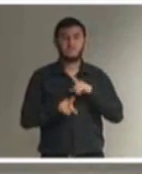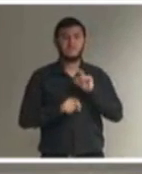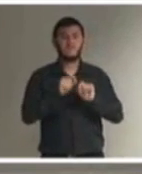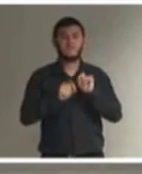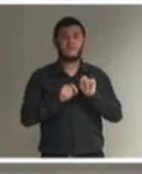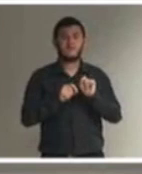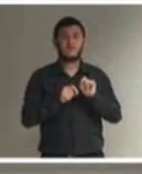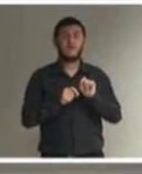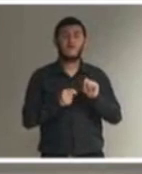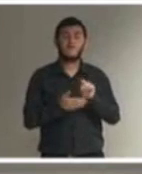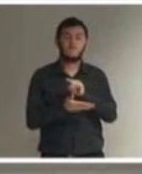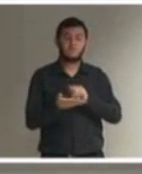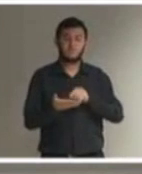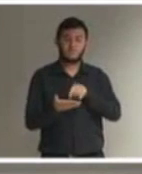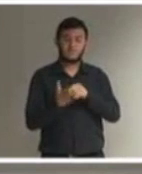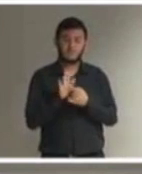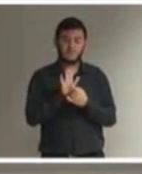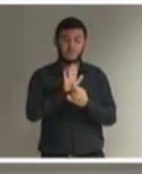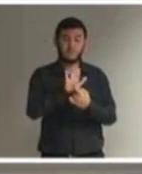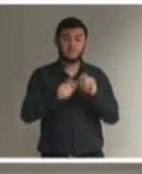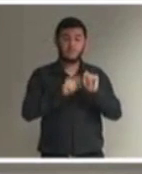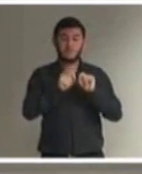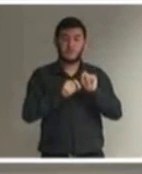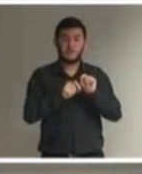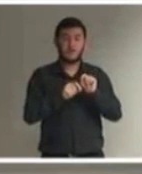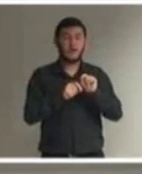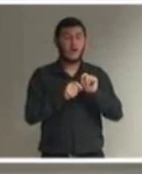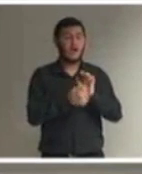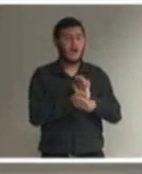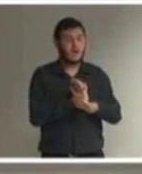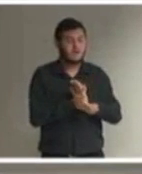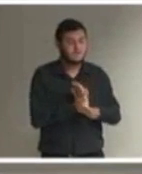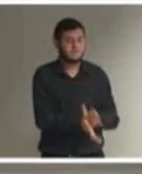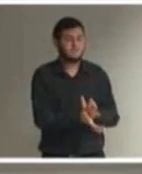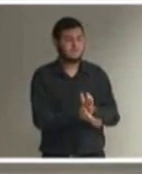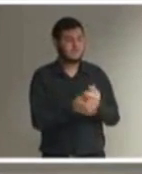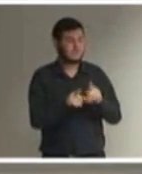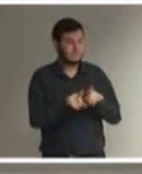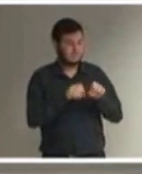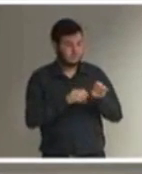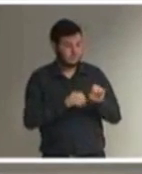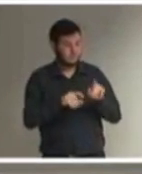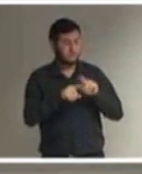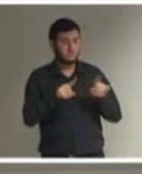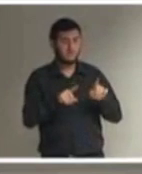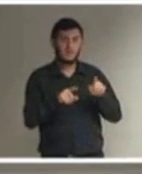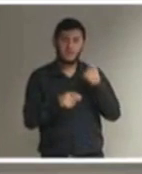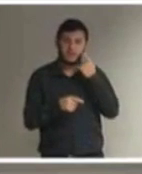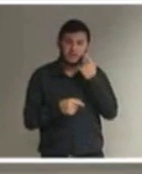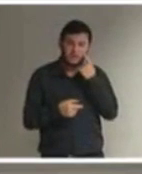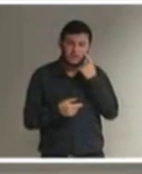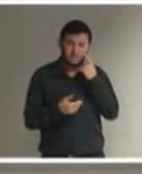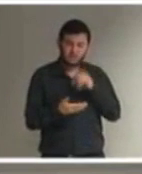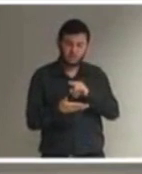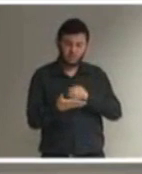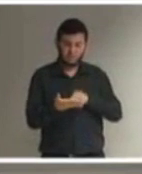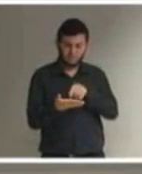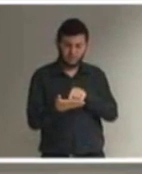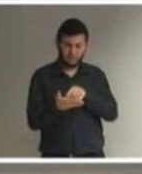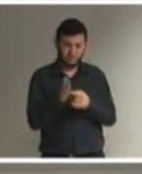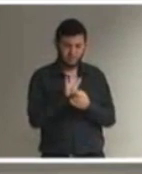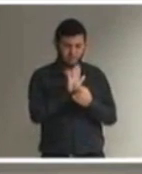discriminação no campo do ensino. E essa convenção excelente não citava expressamente as pessoas com deficiência.